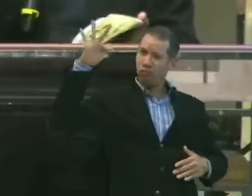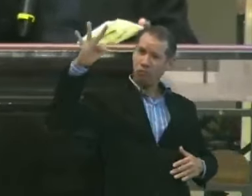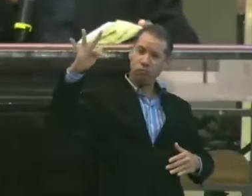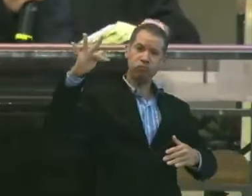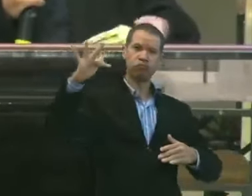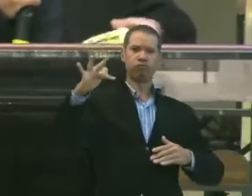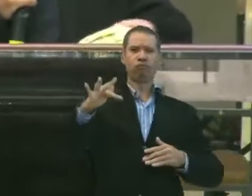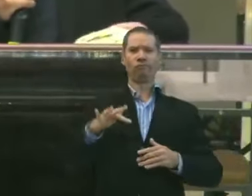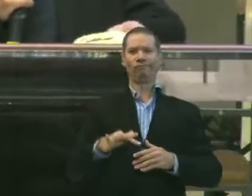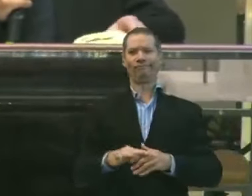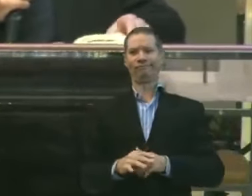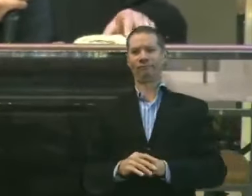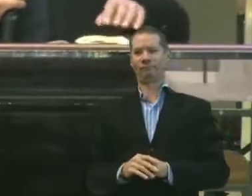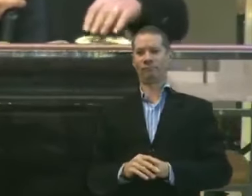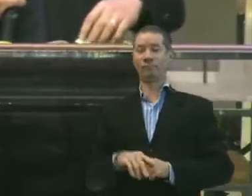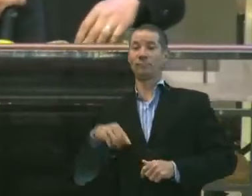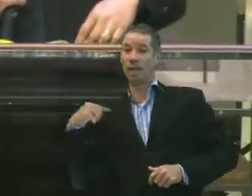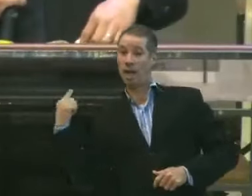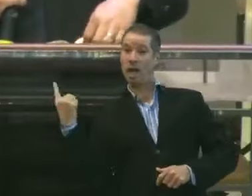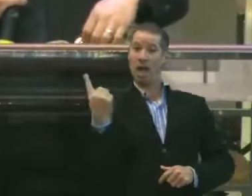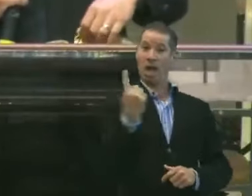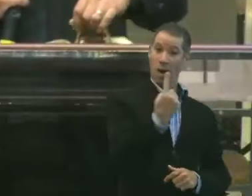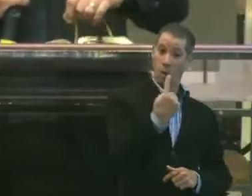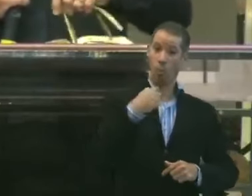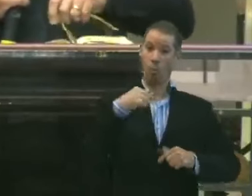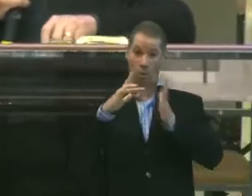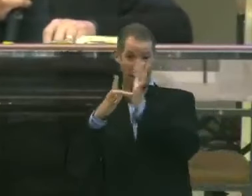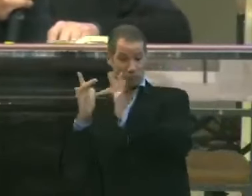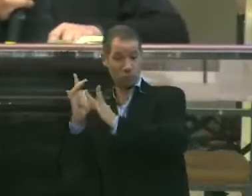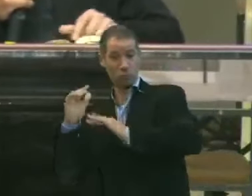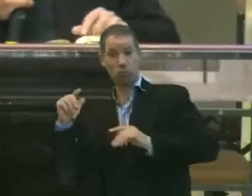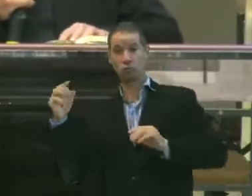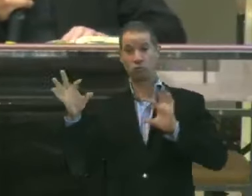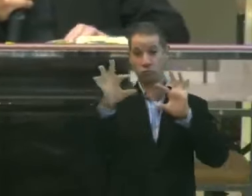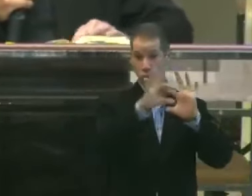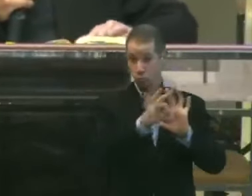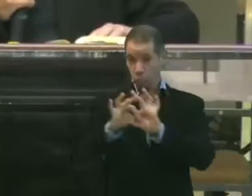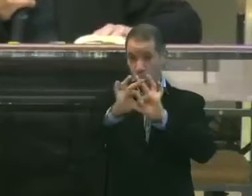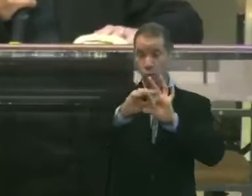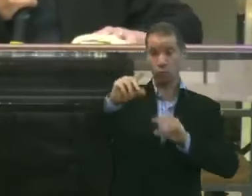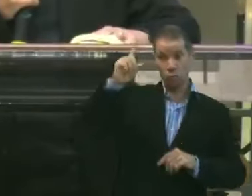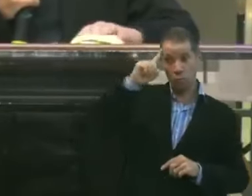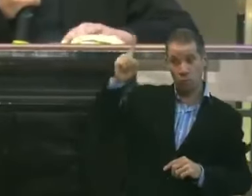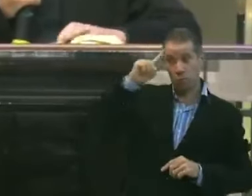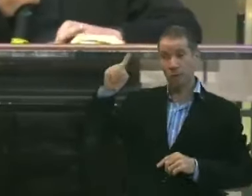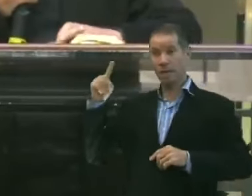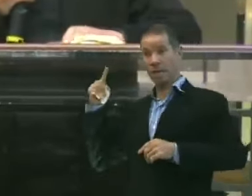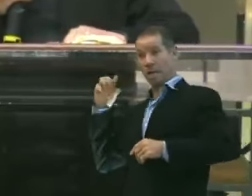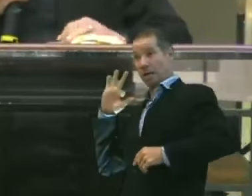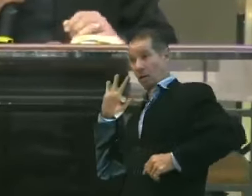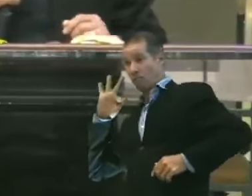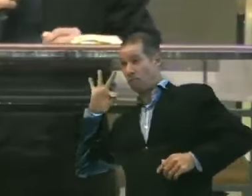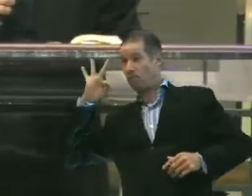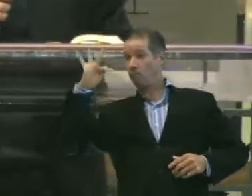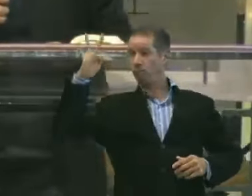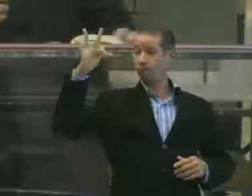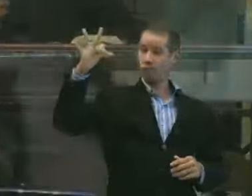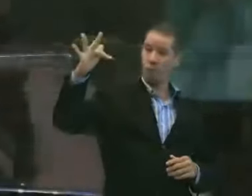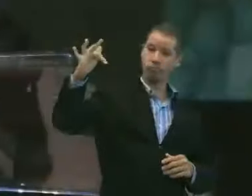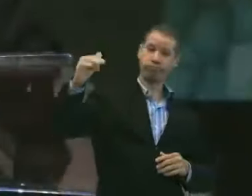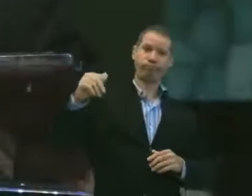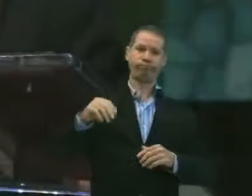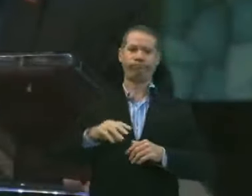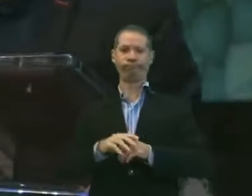tempos. Eis que estou com vocês todos os dias até o fim dos tempos.